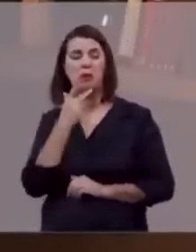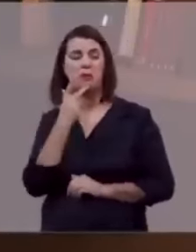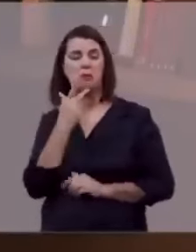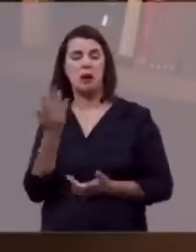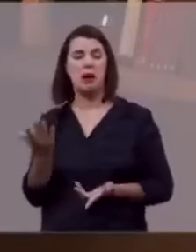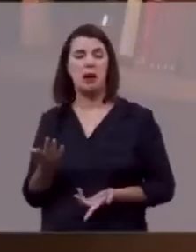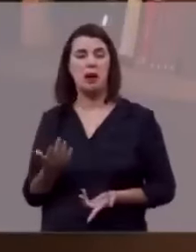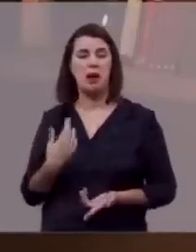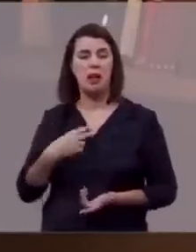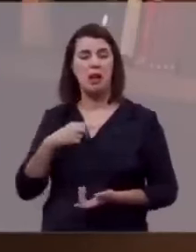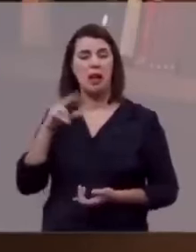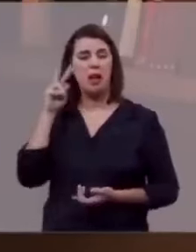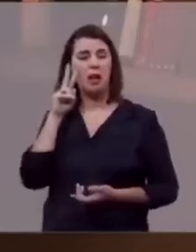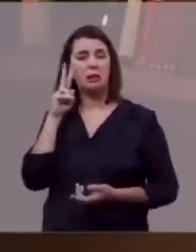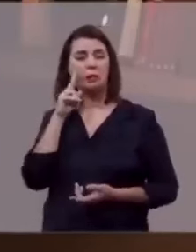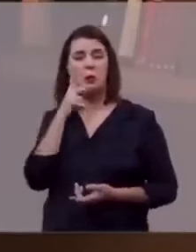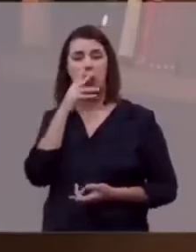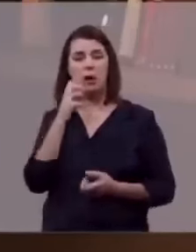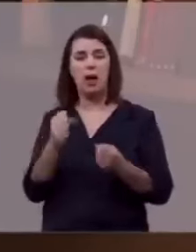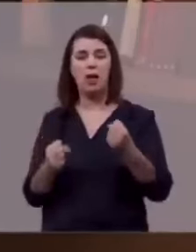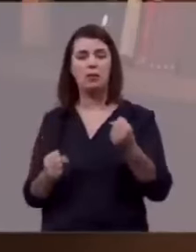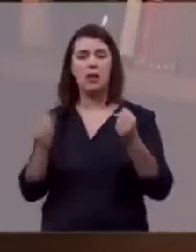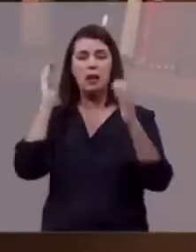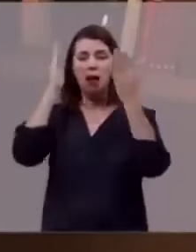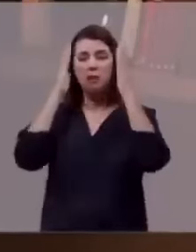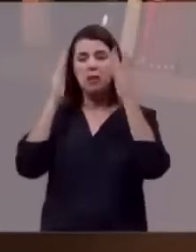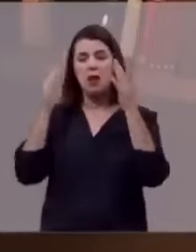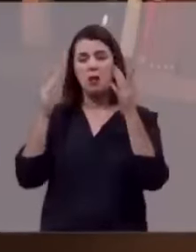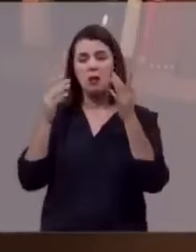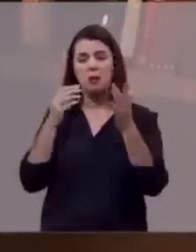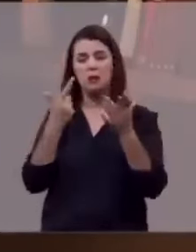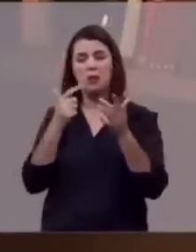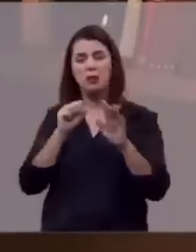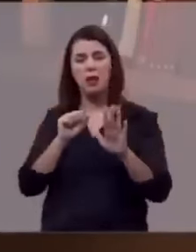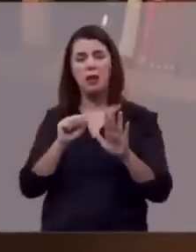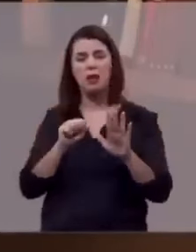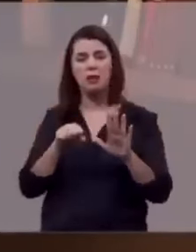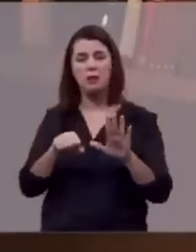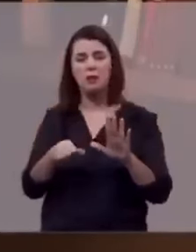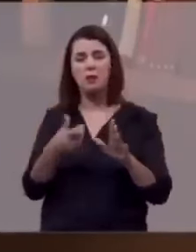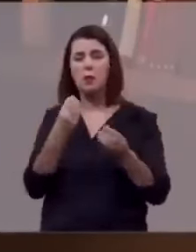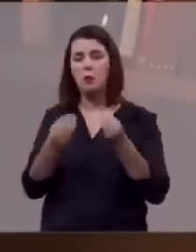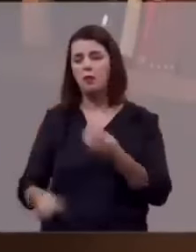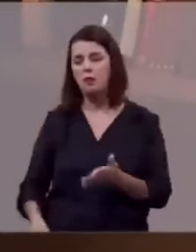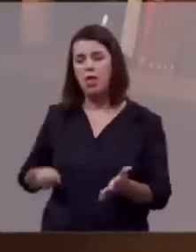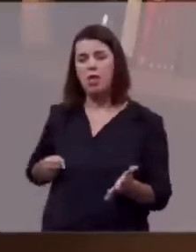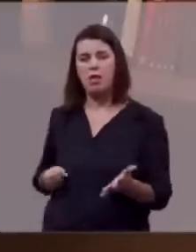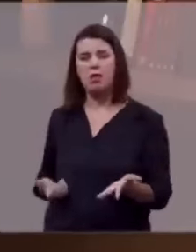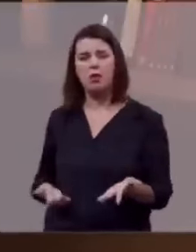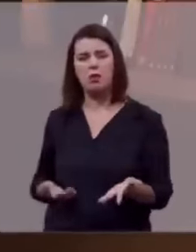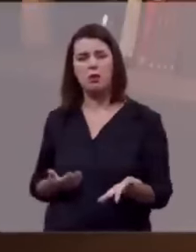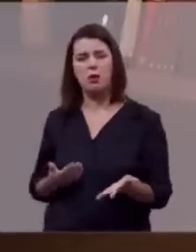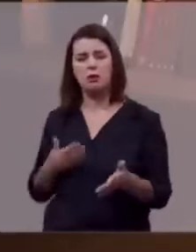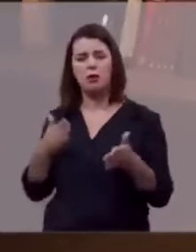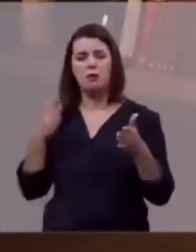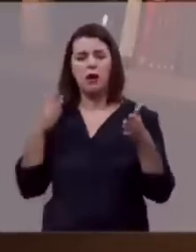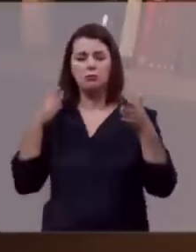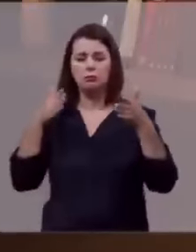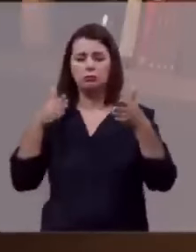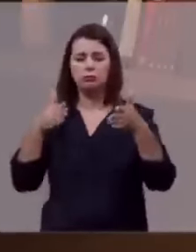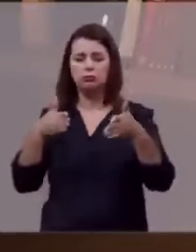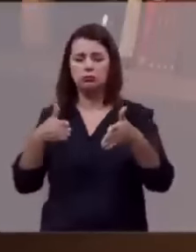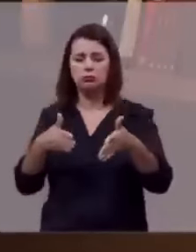é como um caminhão sem freio, ladeira abaixo, sem rumo, sem